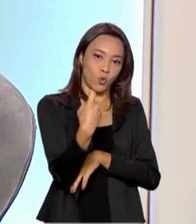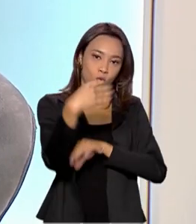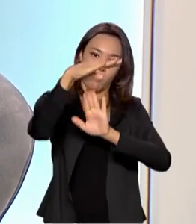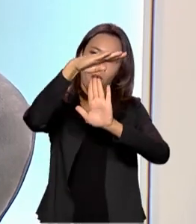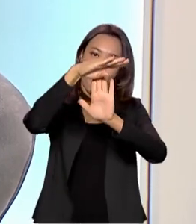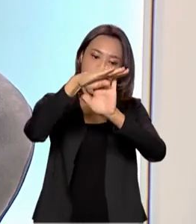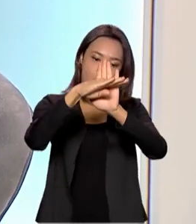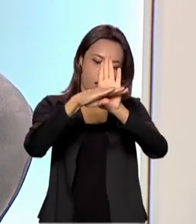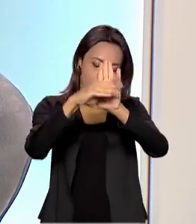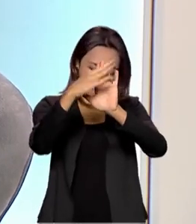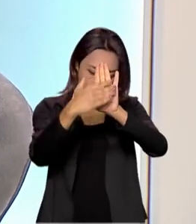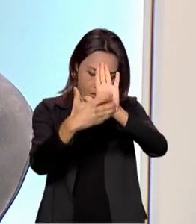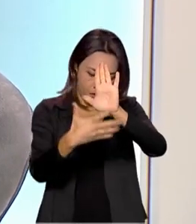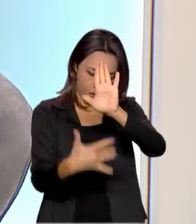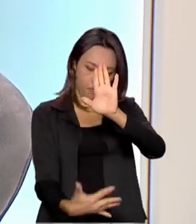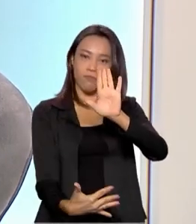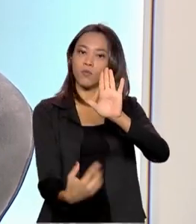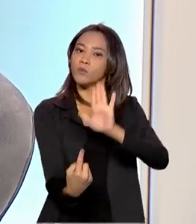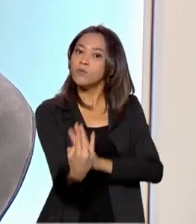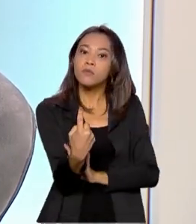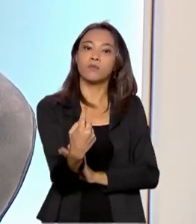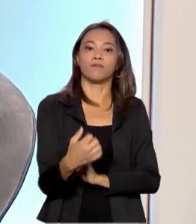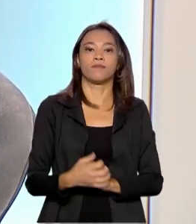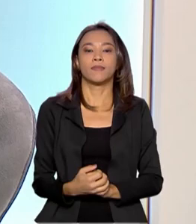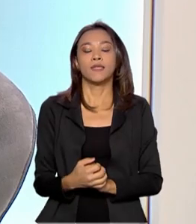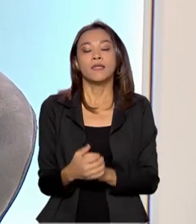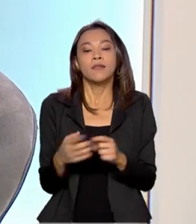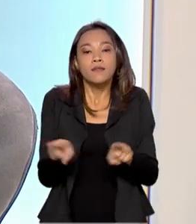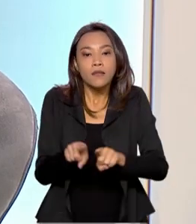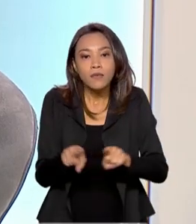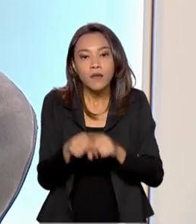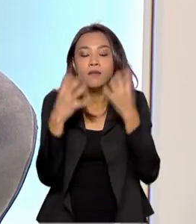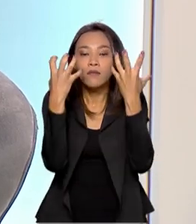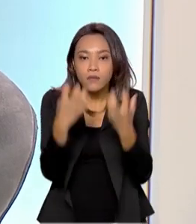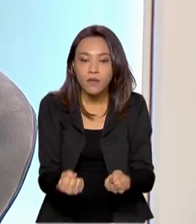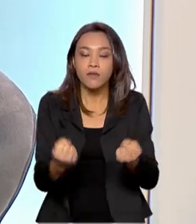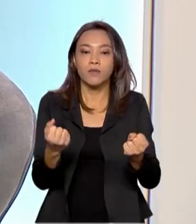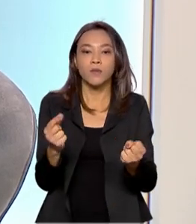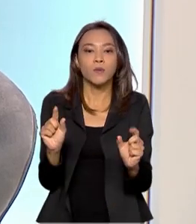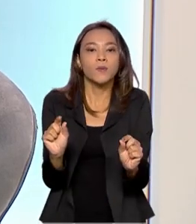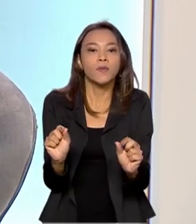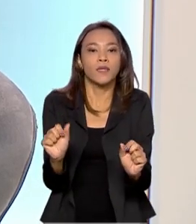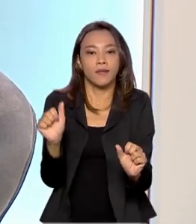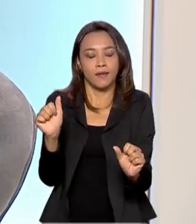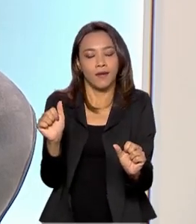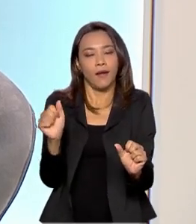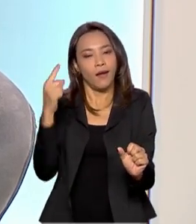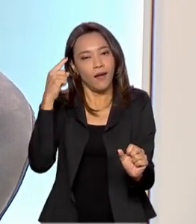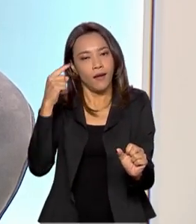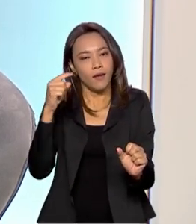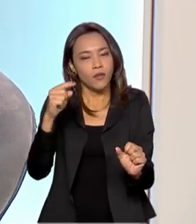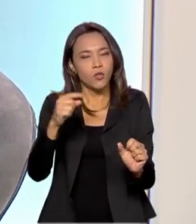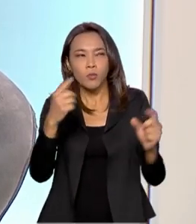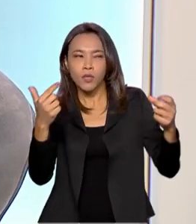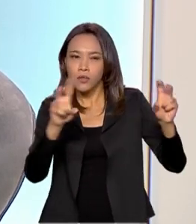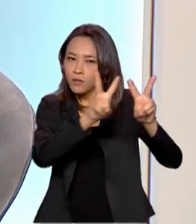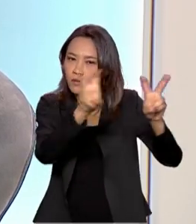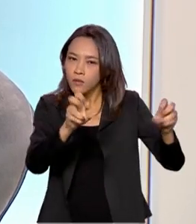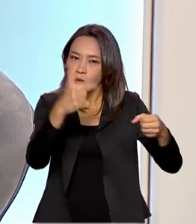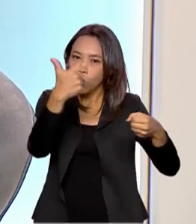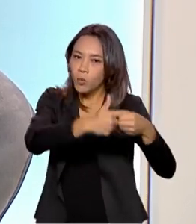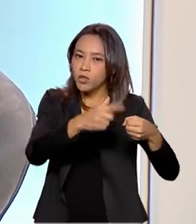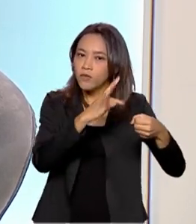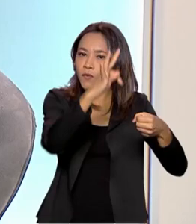nesse desenvolvimento. Além disso, vamos trabalhar no combustível do futuro, na tecnologia